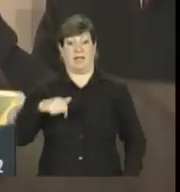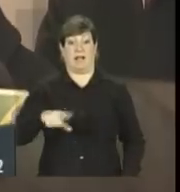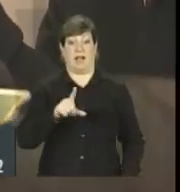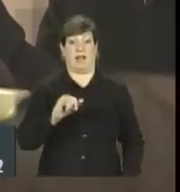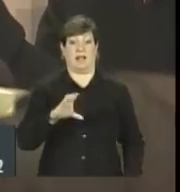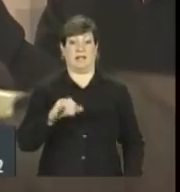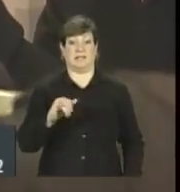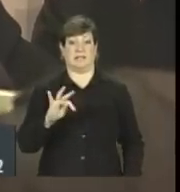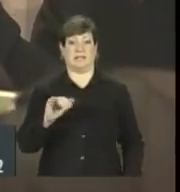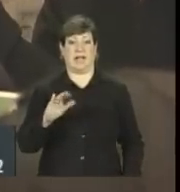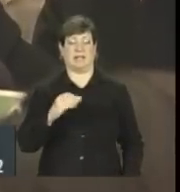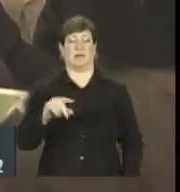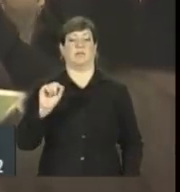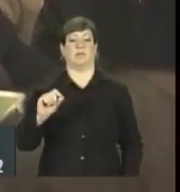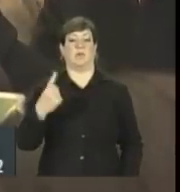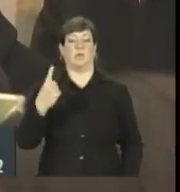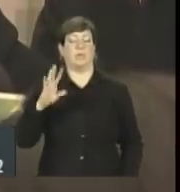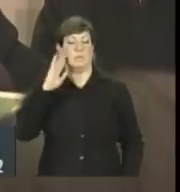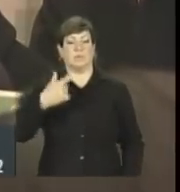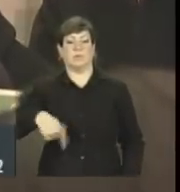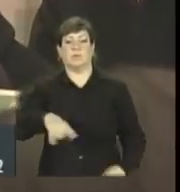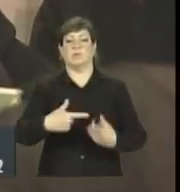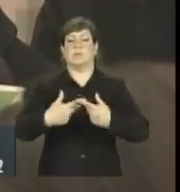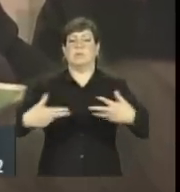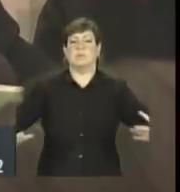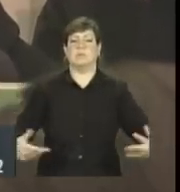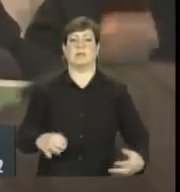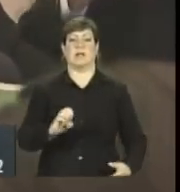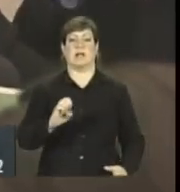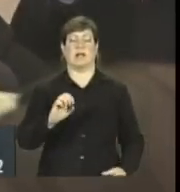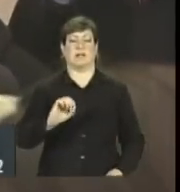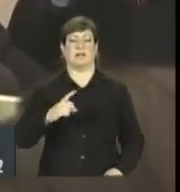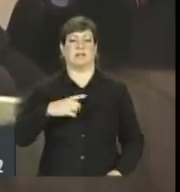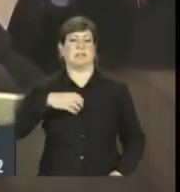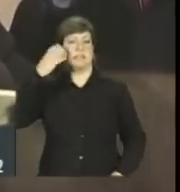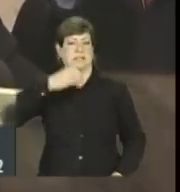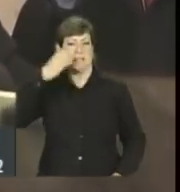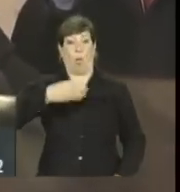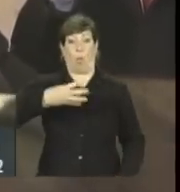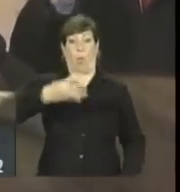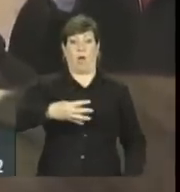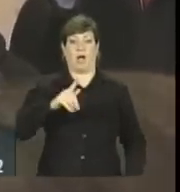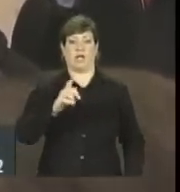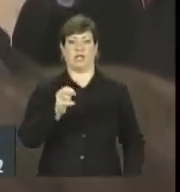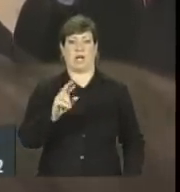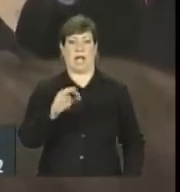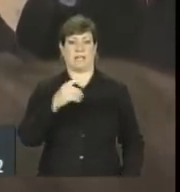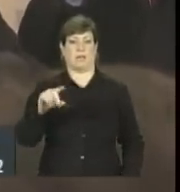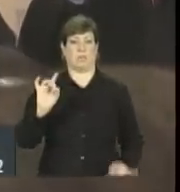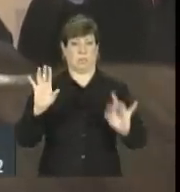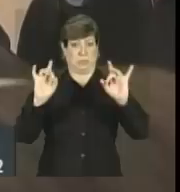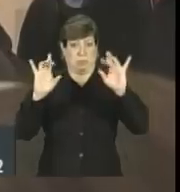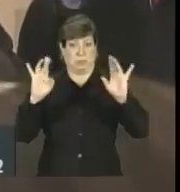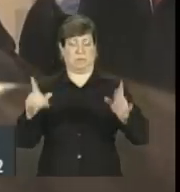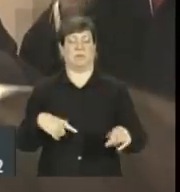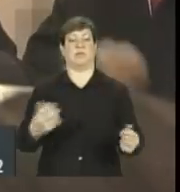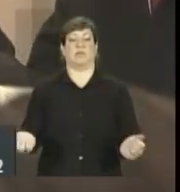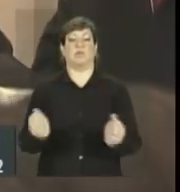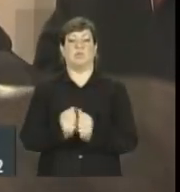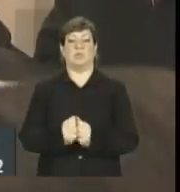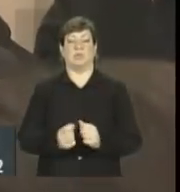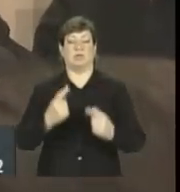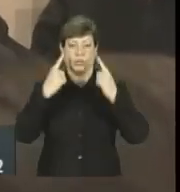dos equipamentos de celular de quarta geração, que lançou junto com o Japão